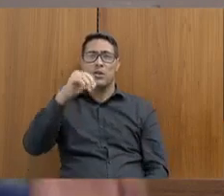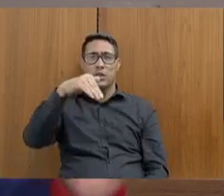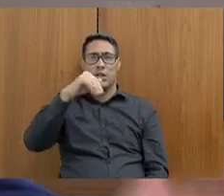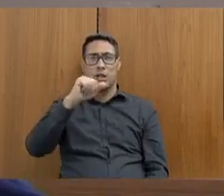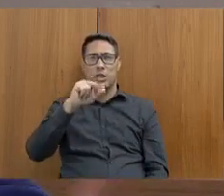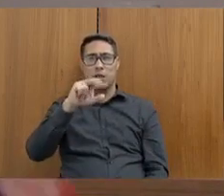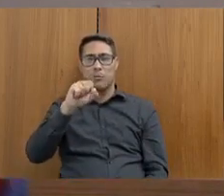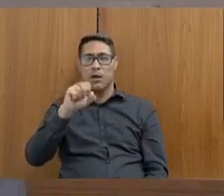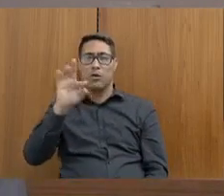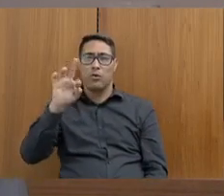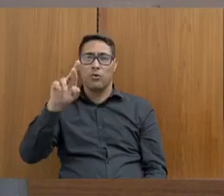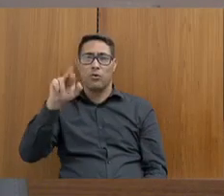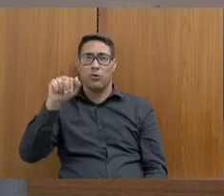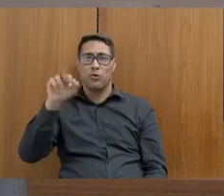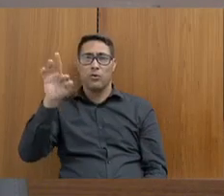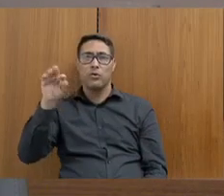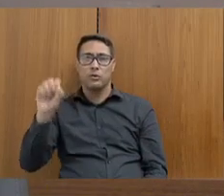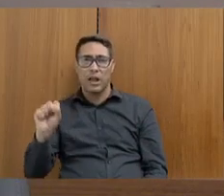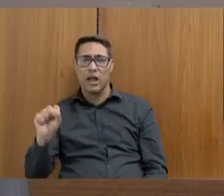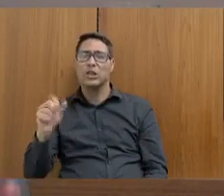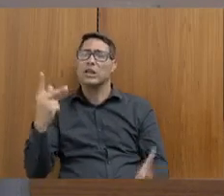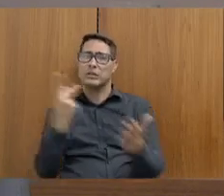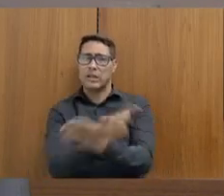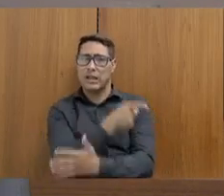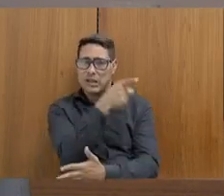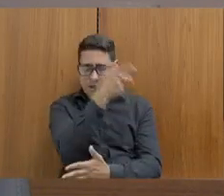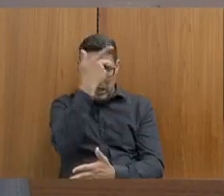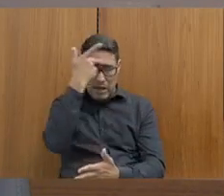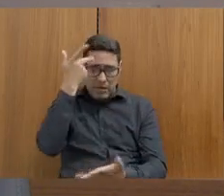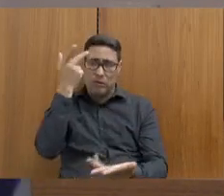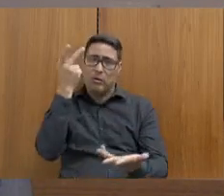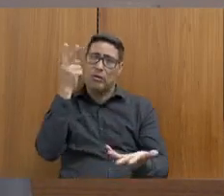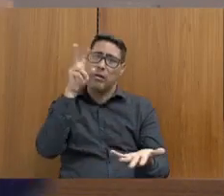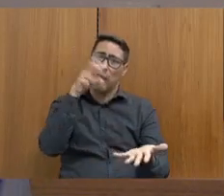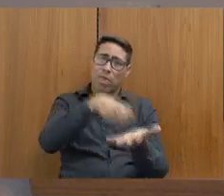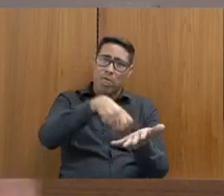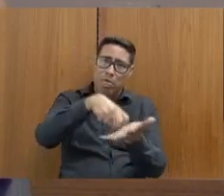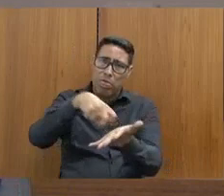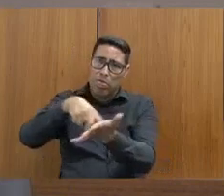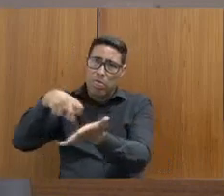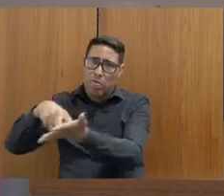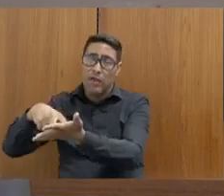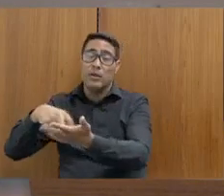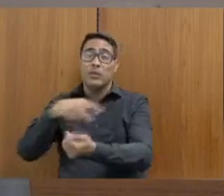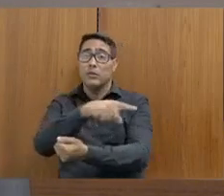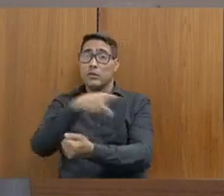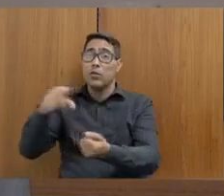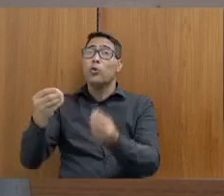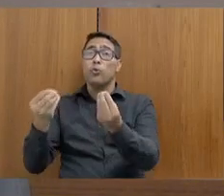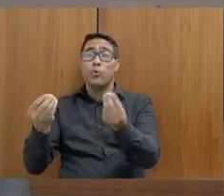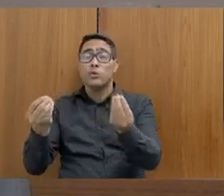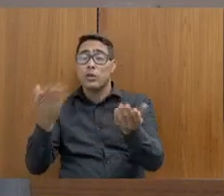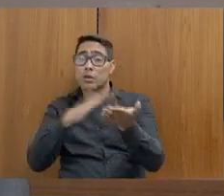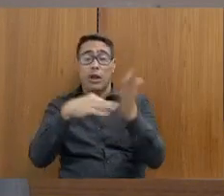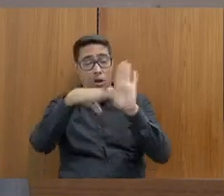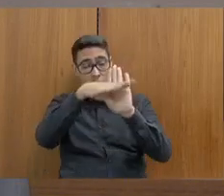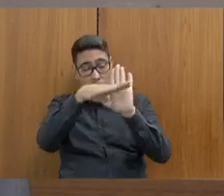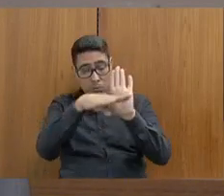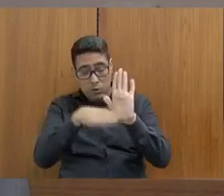tanto socioeducativas como prisionais e outras do Estado. Onde está a implantação do Manual de